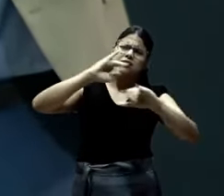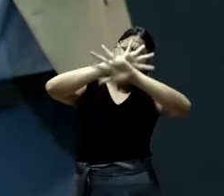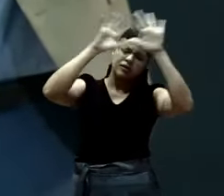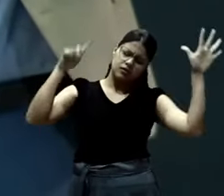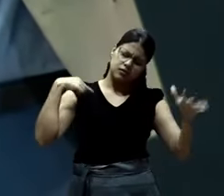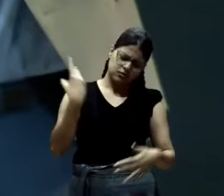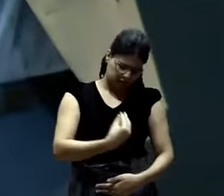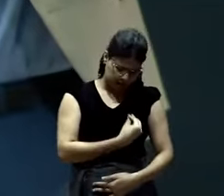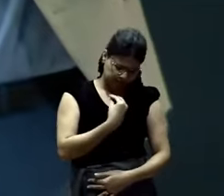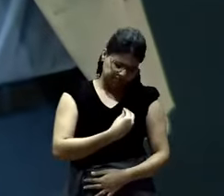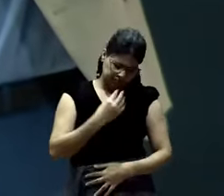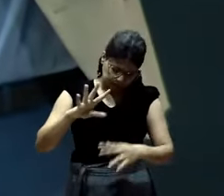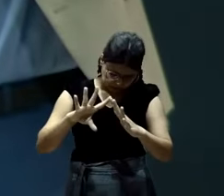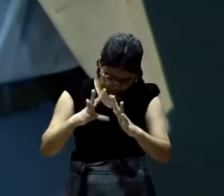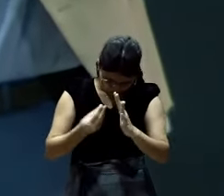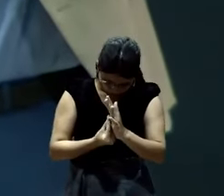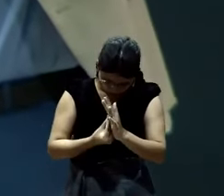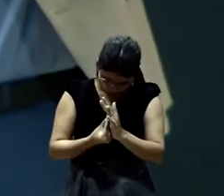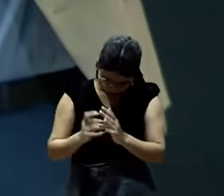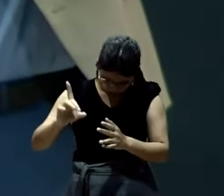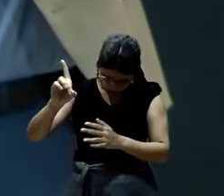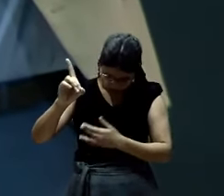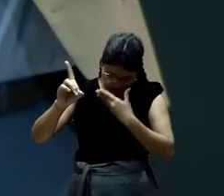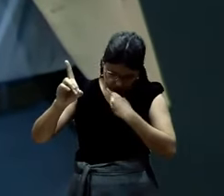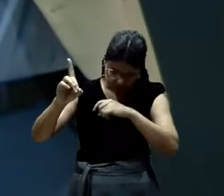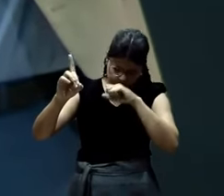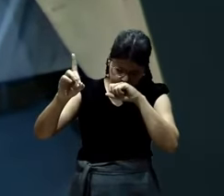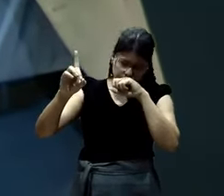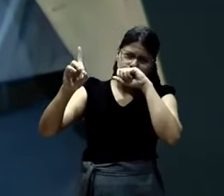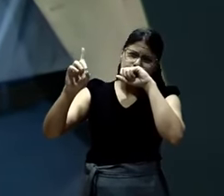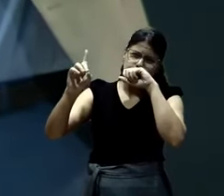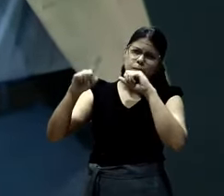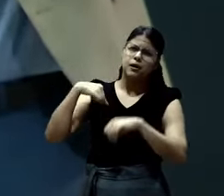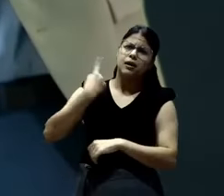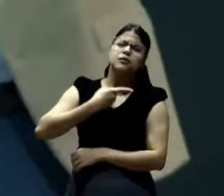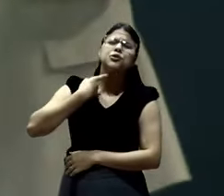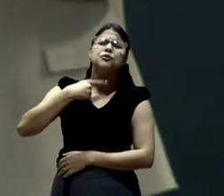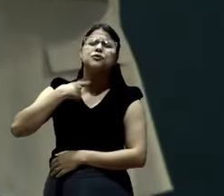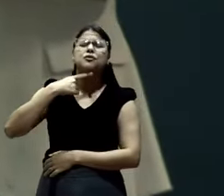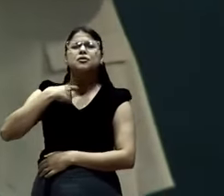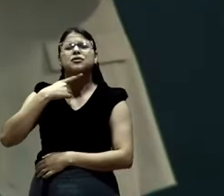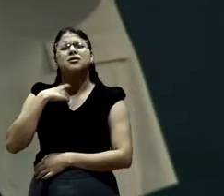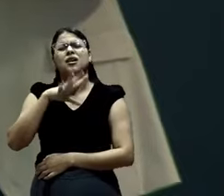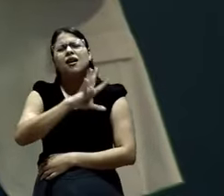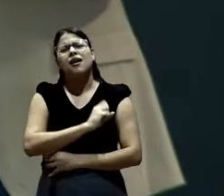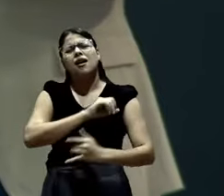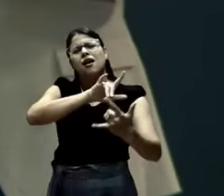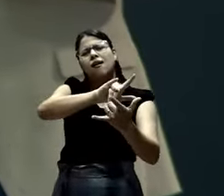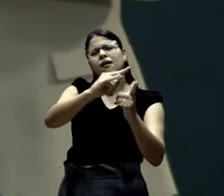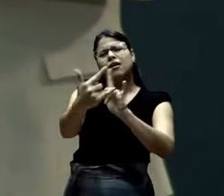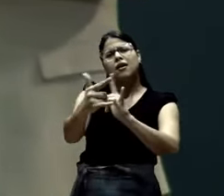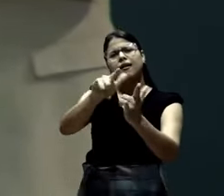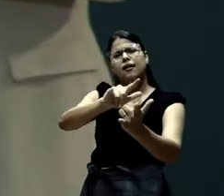igreja. Oh, Pai. Coloca no nosso coração. O desejo de amar o irmão. De cuidar do